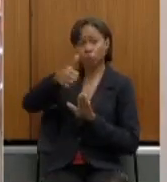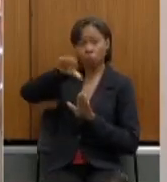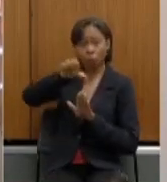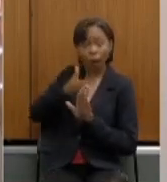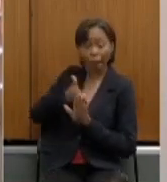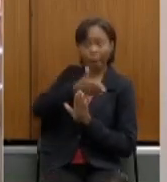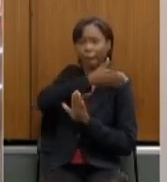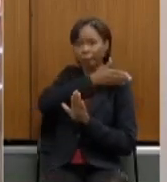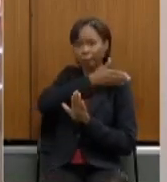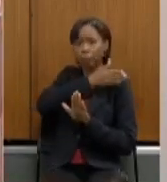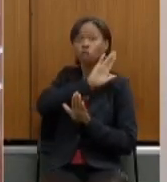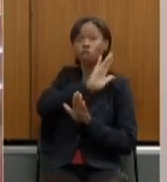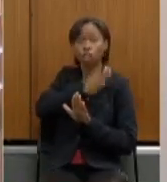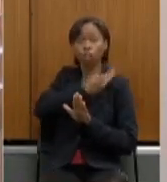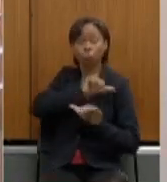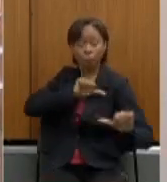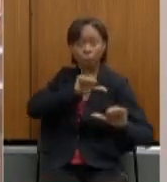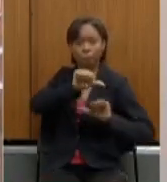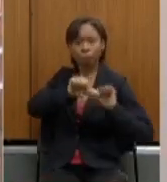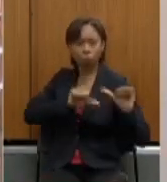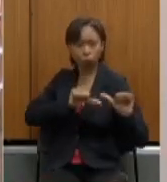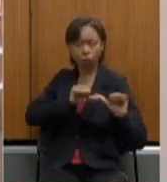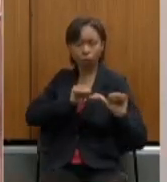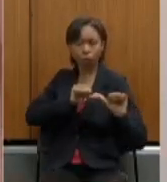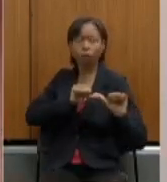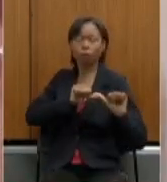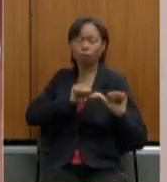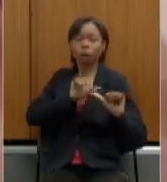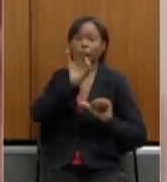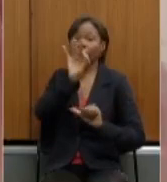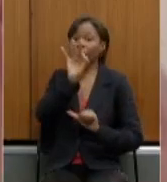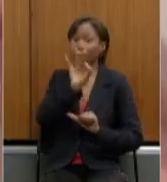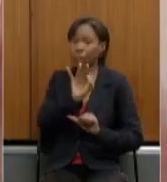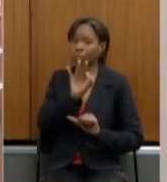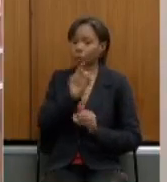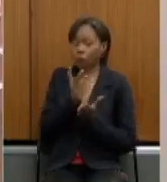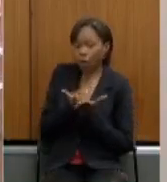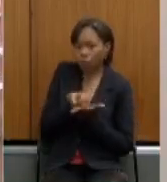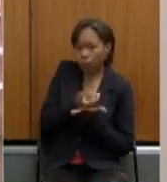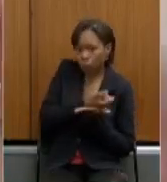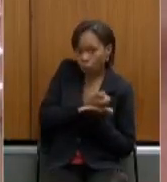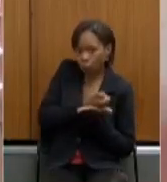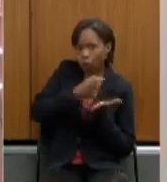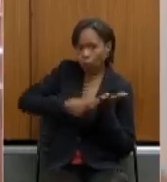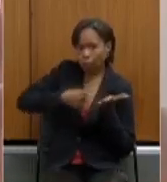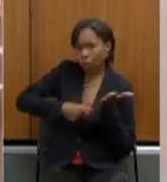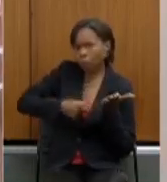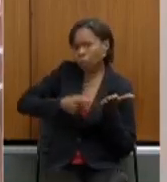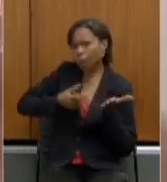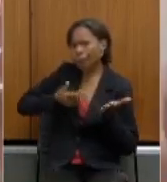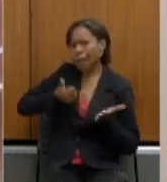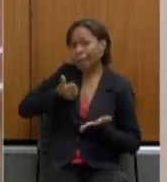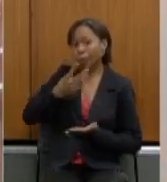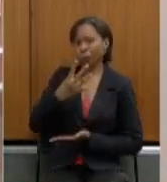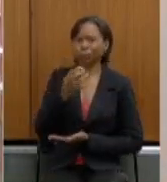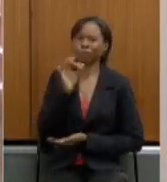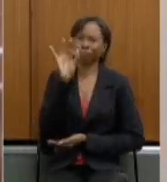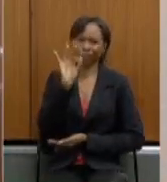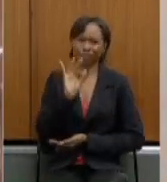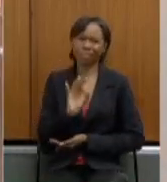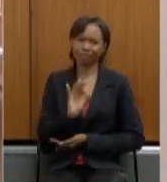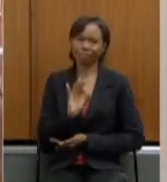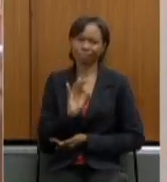mudado a sua alíquota de contribuição fixado em 14% que por si só já foi um